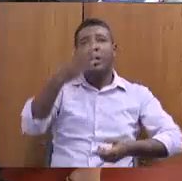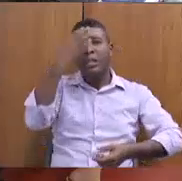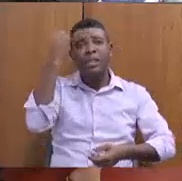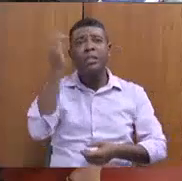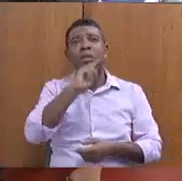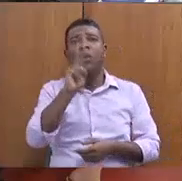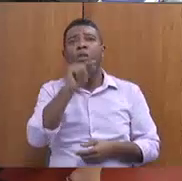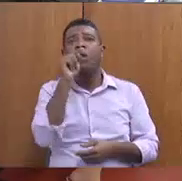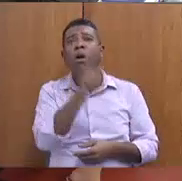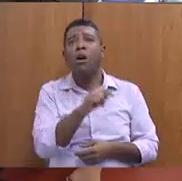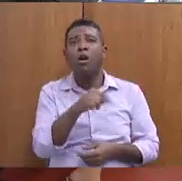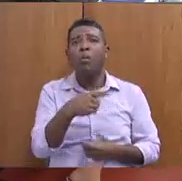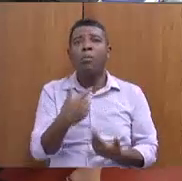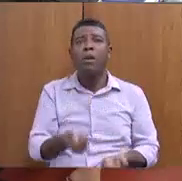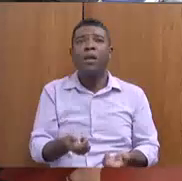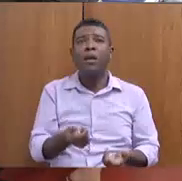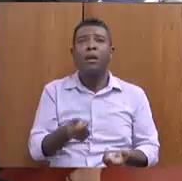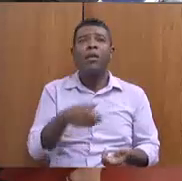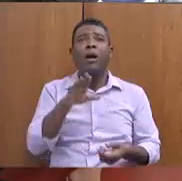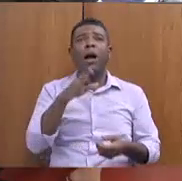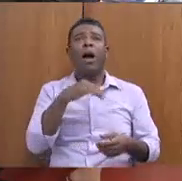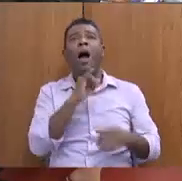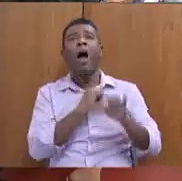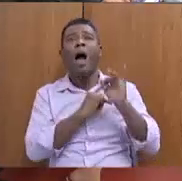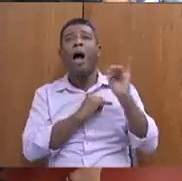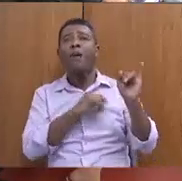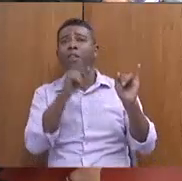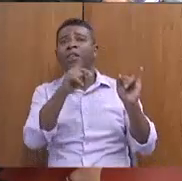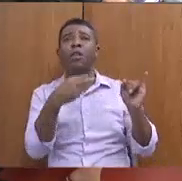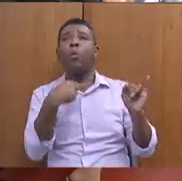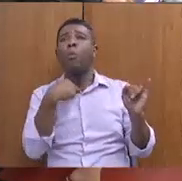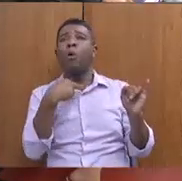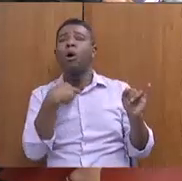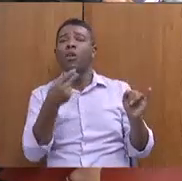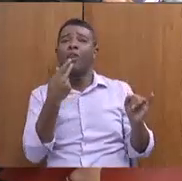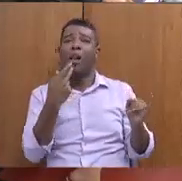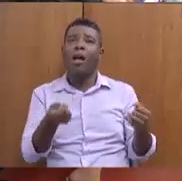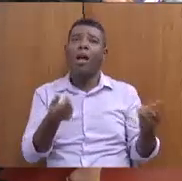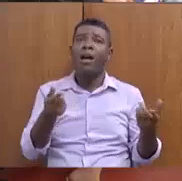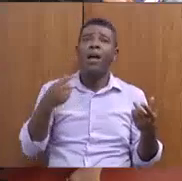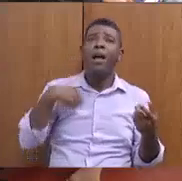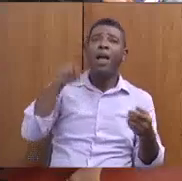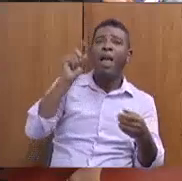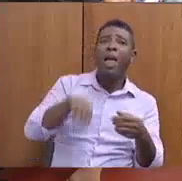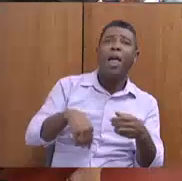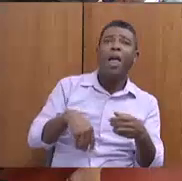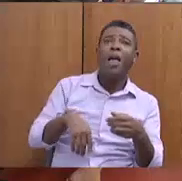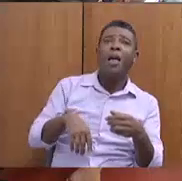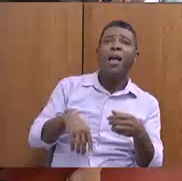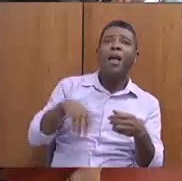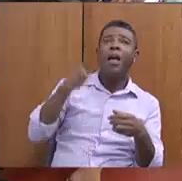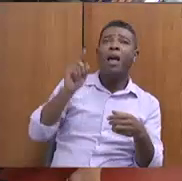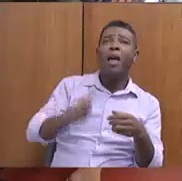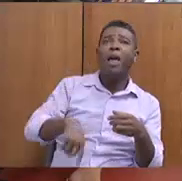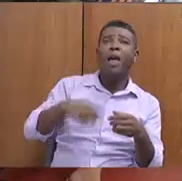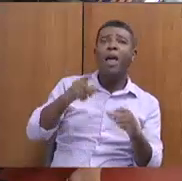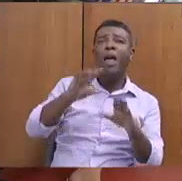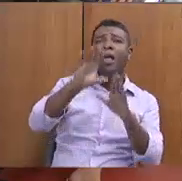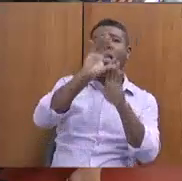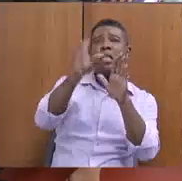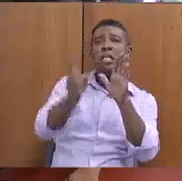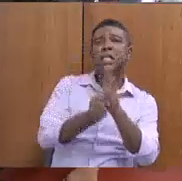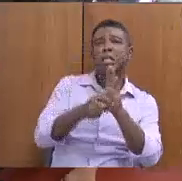Retrocesso. Licaela, o que não posso ter intervenção? O nosso governador é discípulo do Satanás e a senhora é